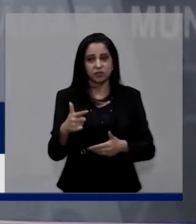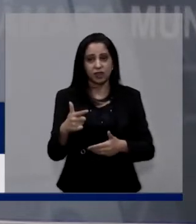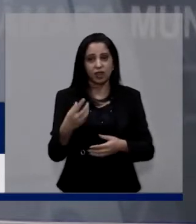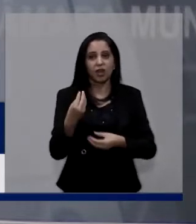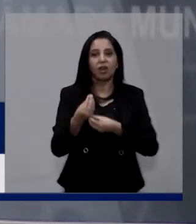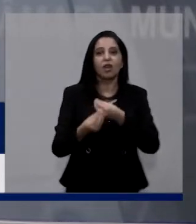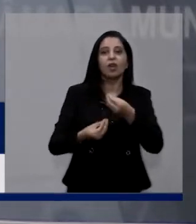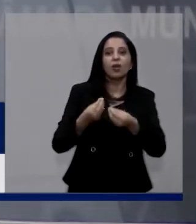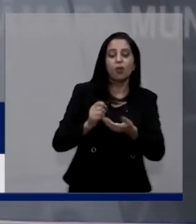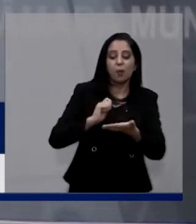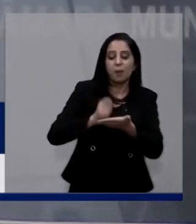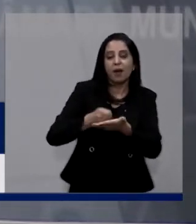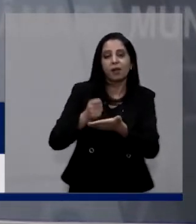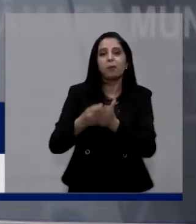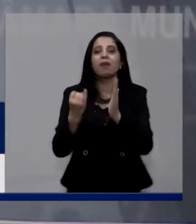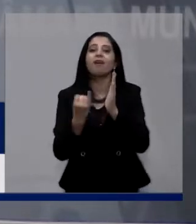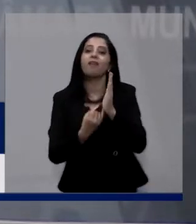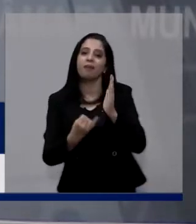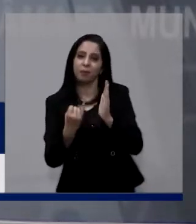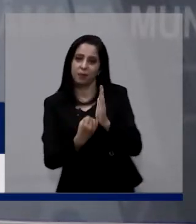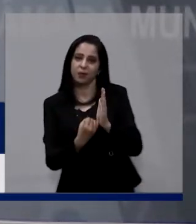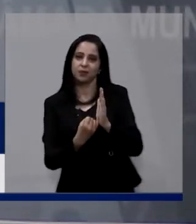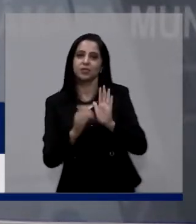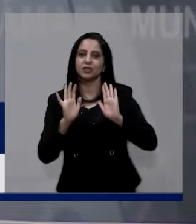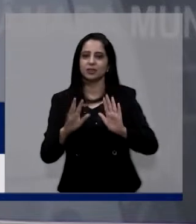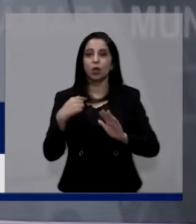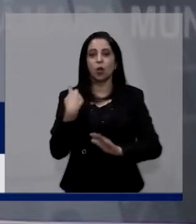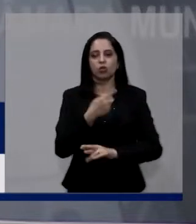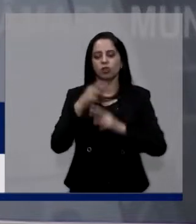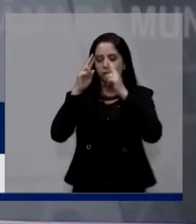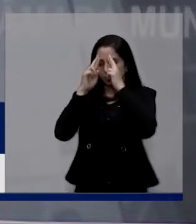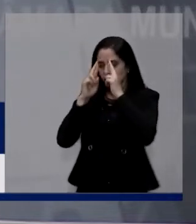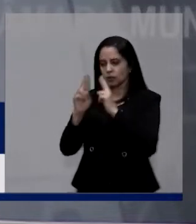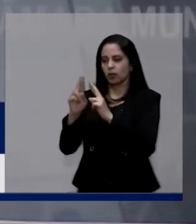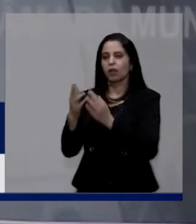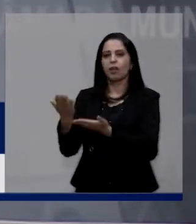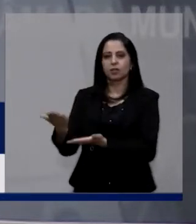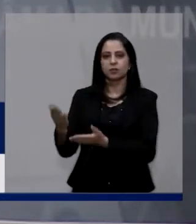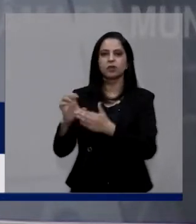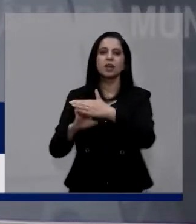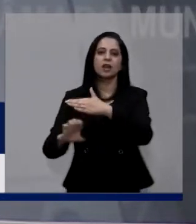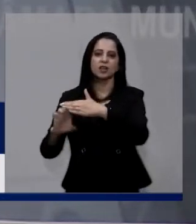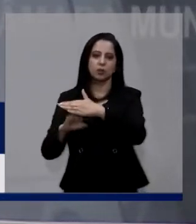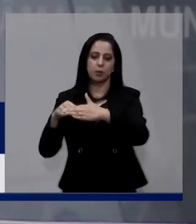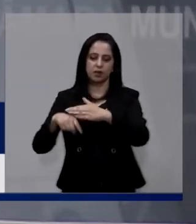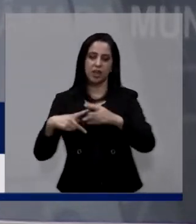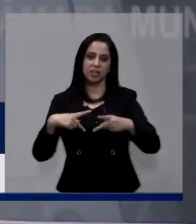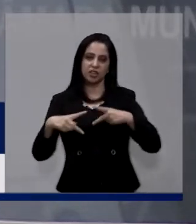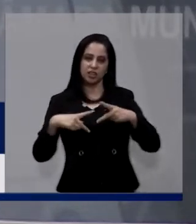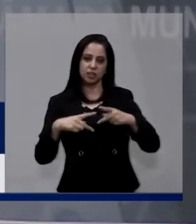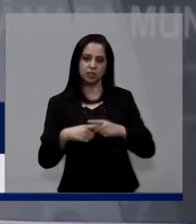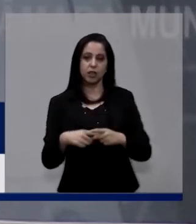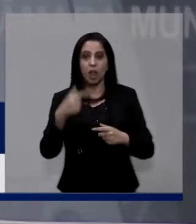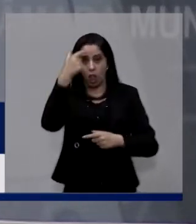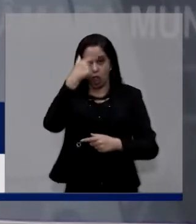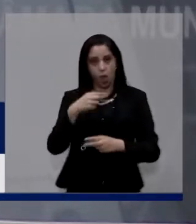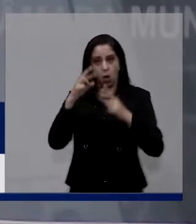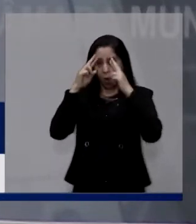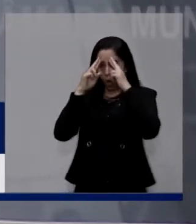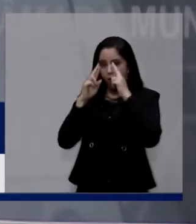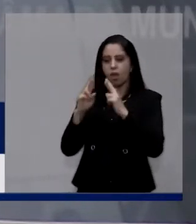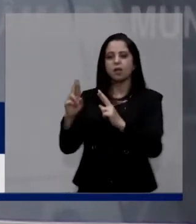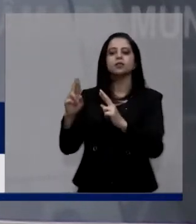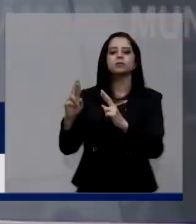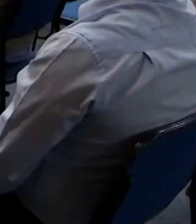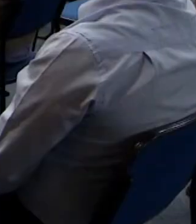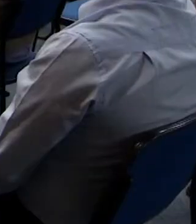gera. Então nós temos que respeitar os empresários da nossa cidade. E eu tenho a maior respeito por